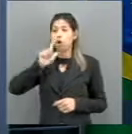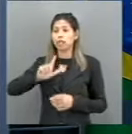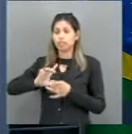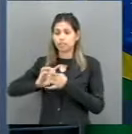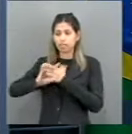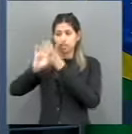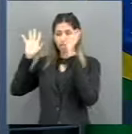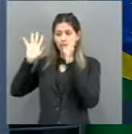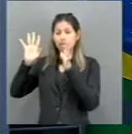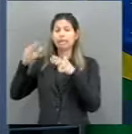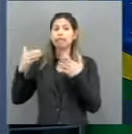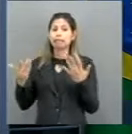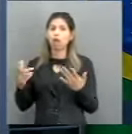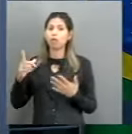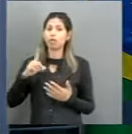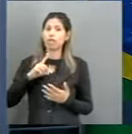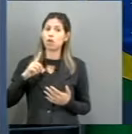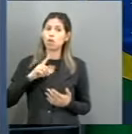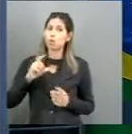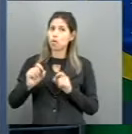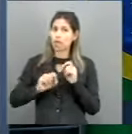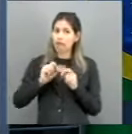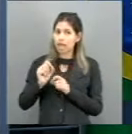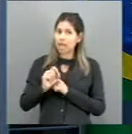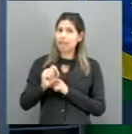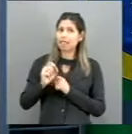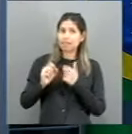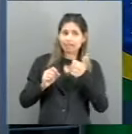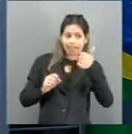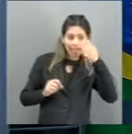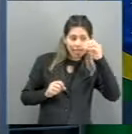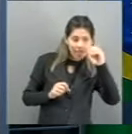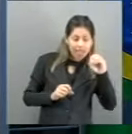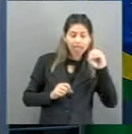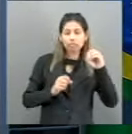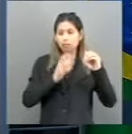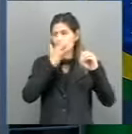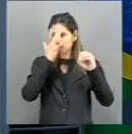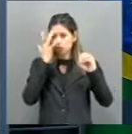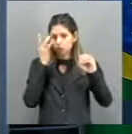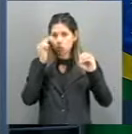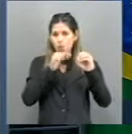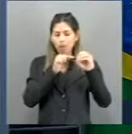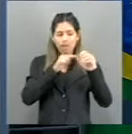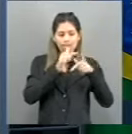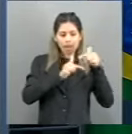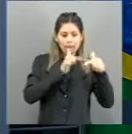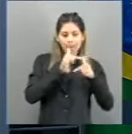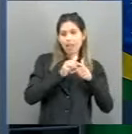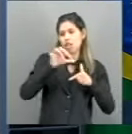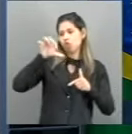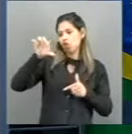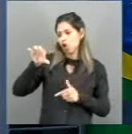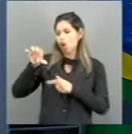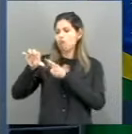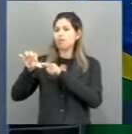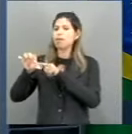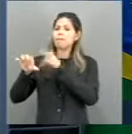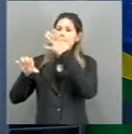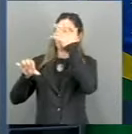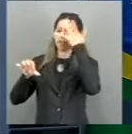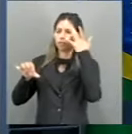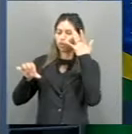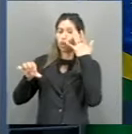a cada 10 trabalhadores resgatados, 9 são trabalhadores terceirizados. Alguma coisa está